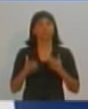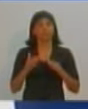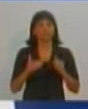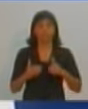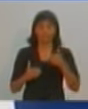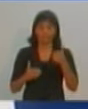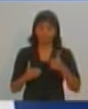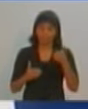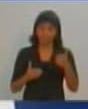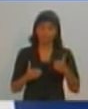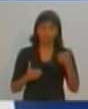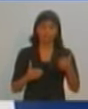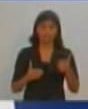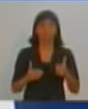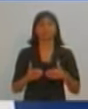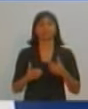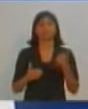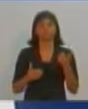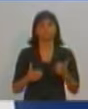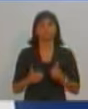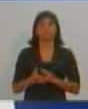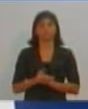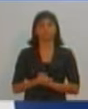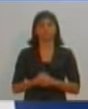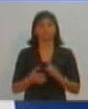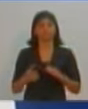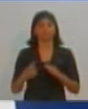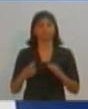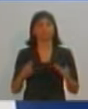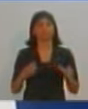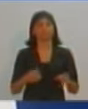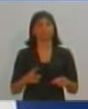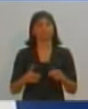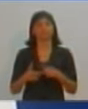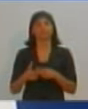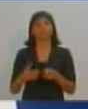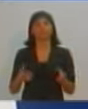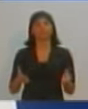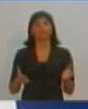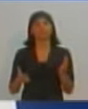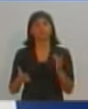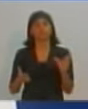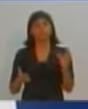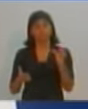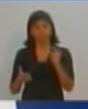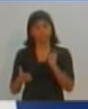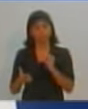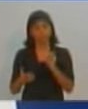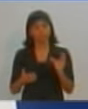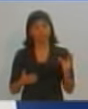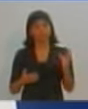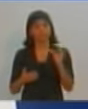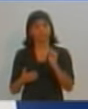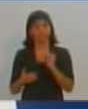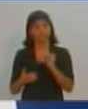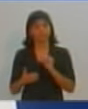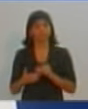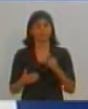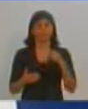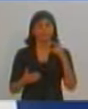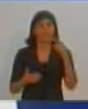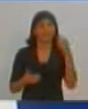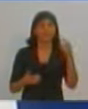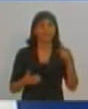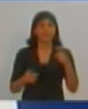e momentaneamente com os multirões essas filas imensas de espera de 2, 3 anos que as pessoas têm. Então,